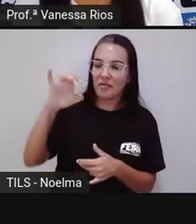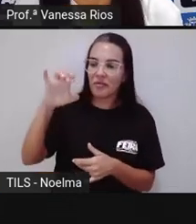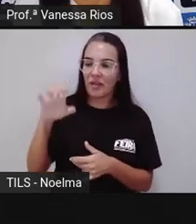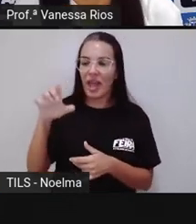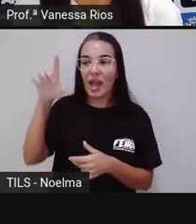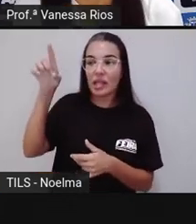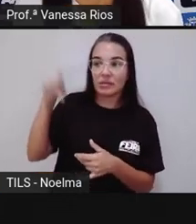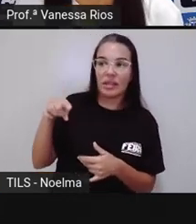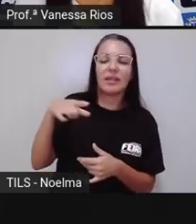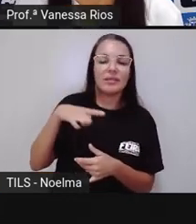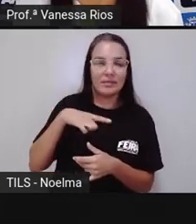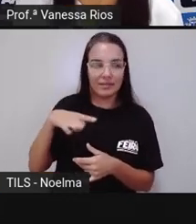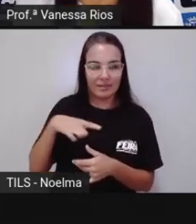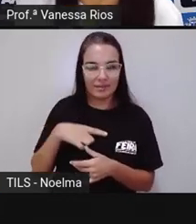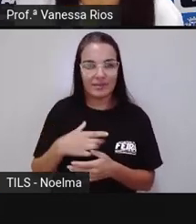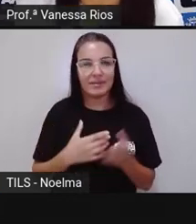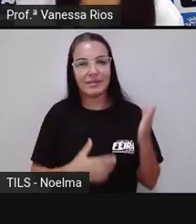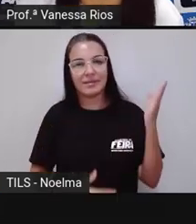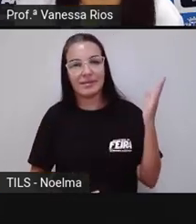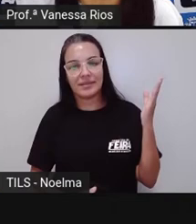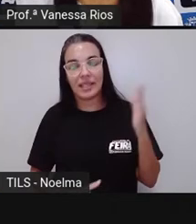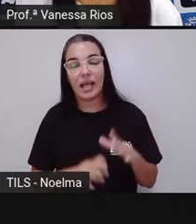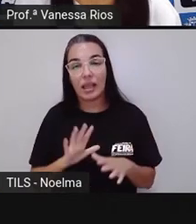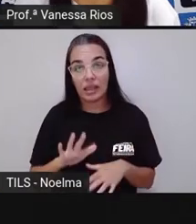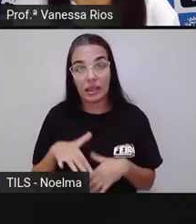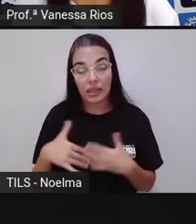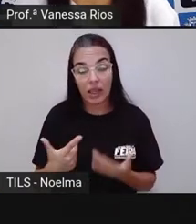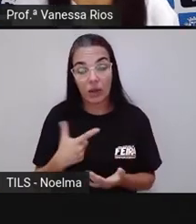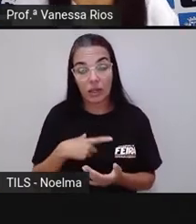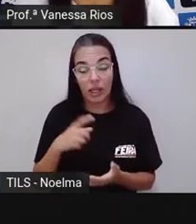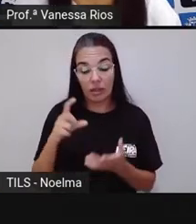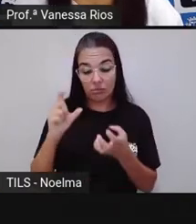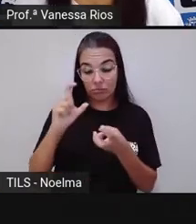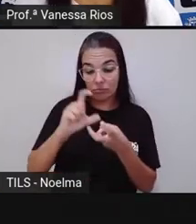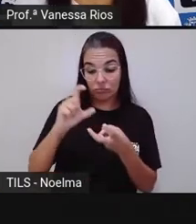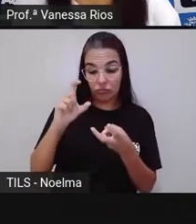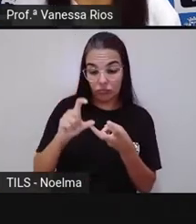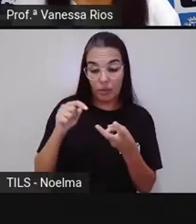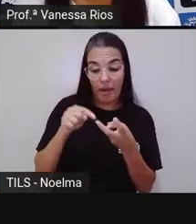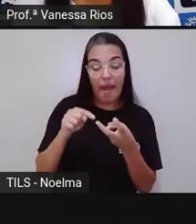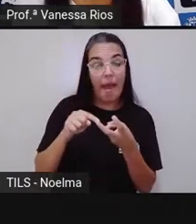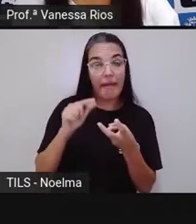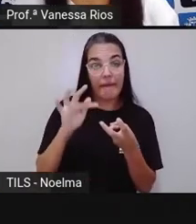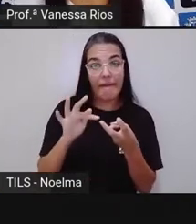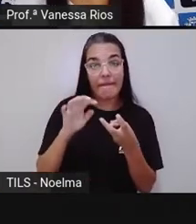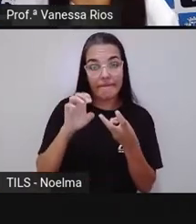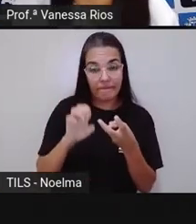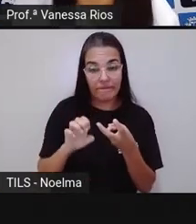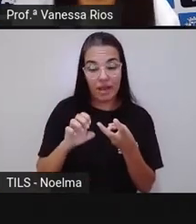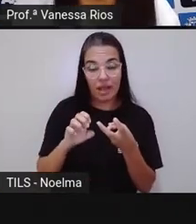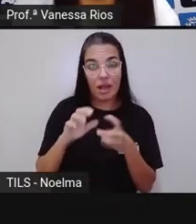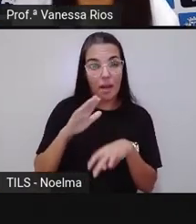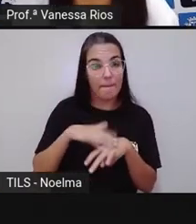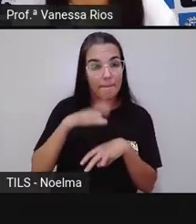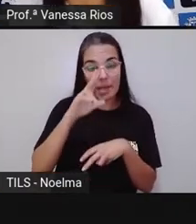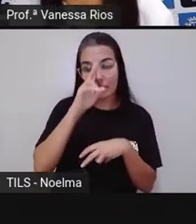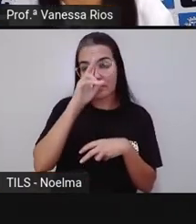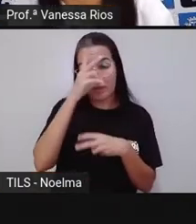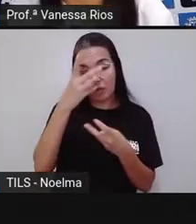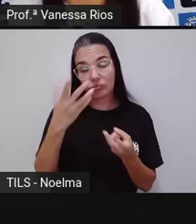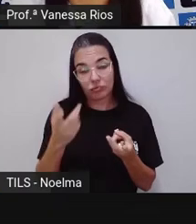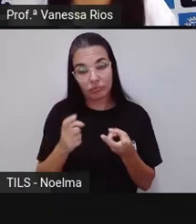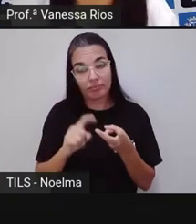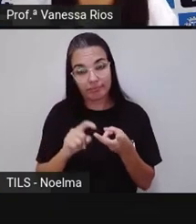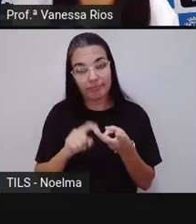Nesse caso, gente já identifica que a sílaba, né? Fé é a sílaba tônica e é a